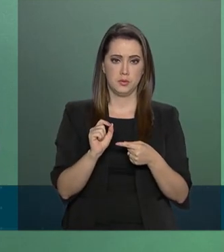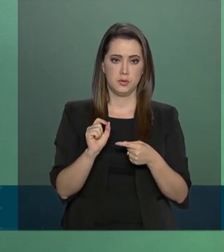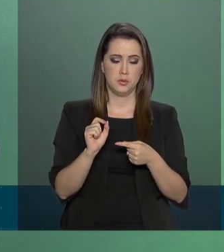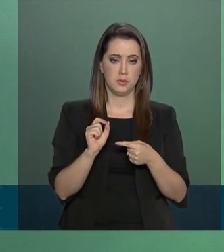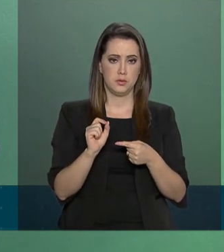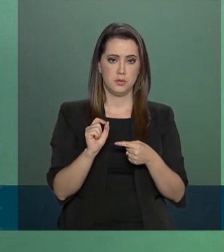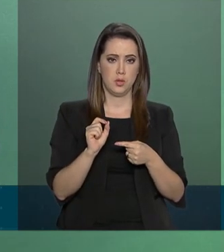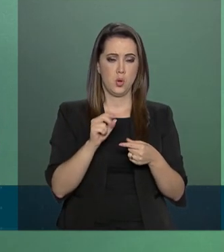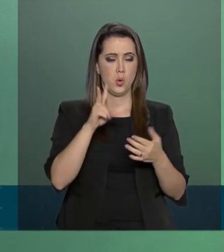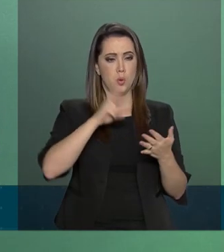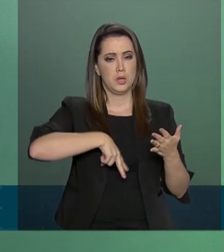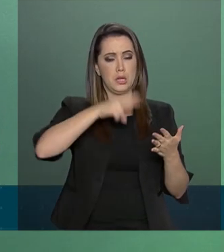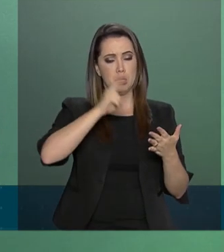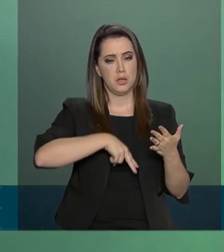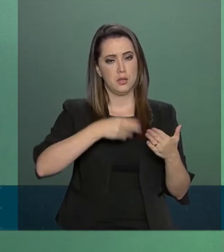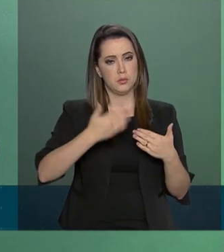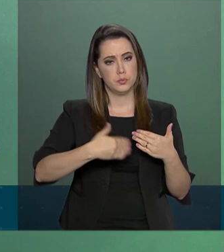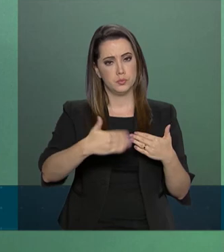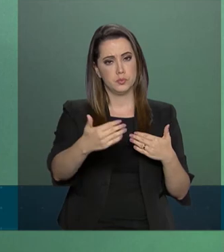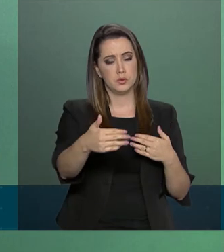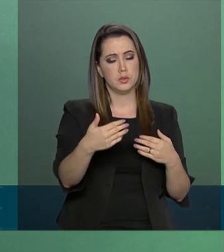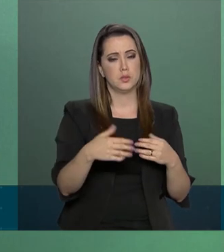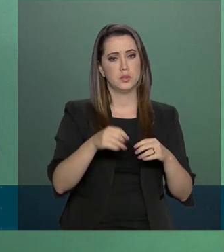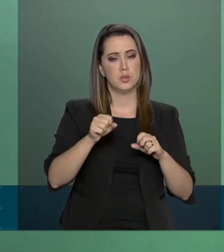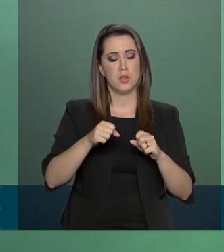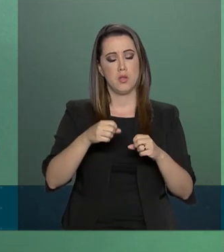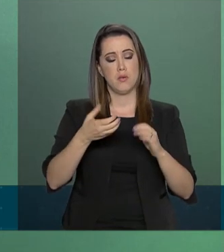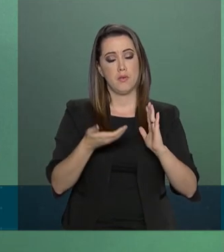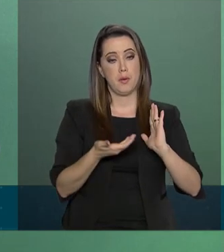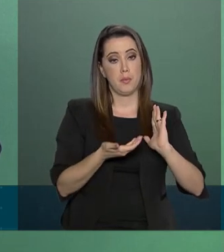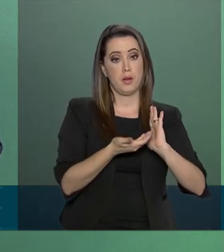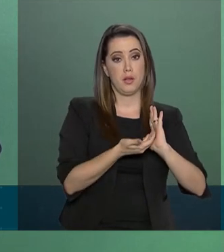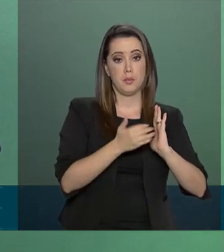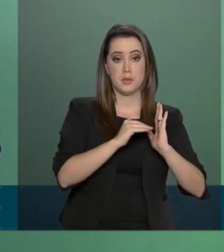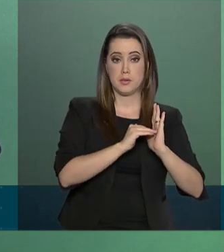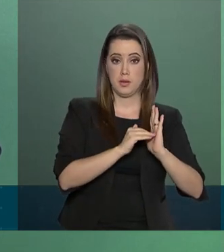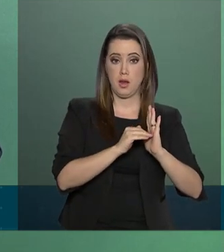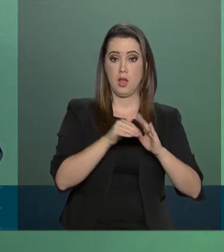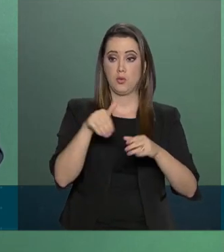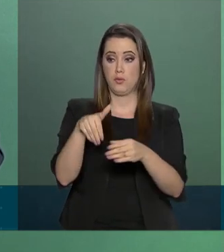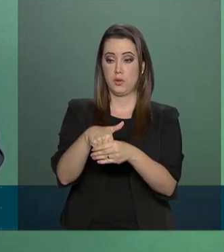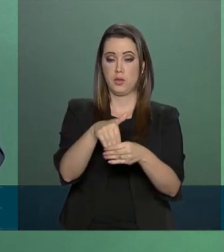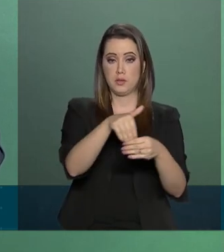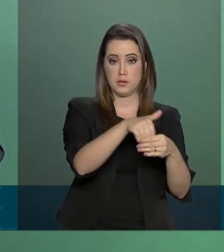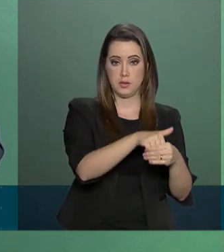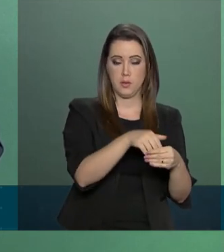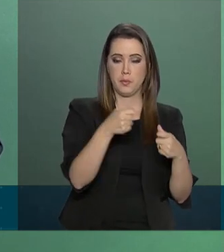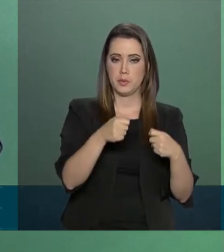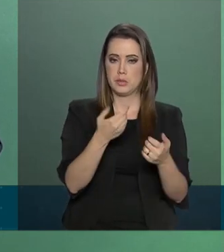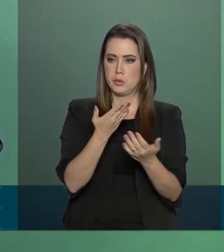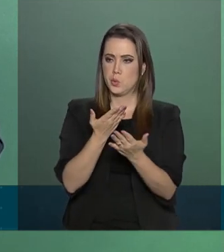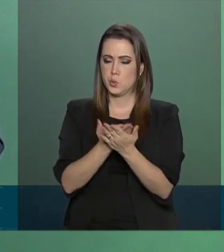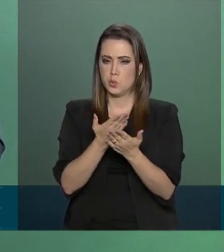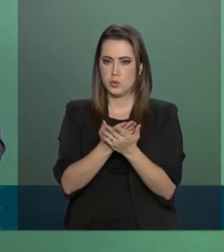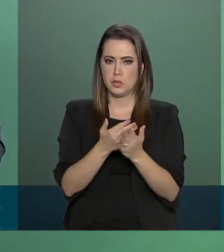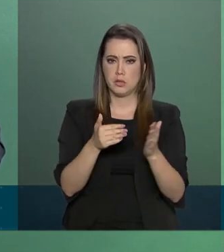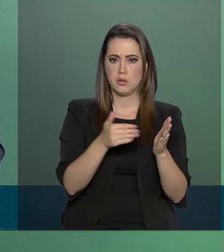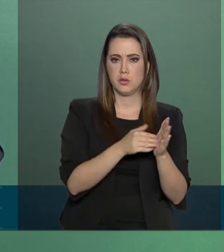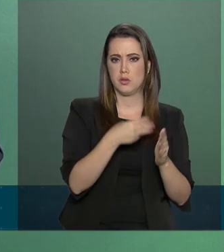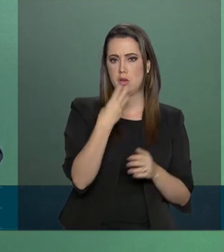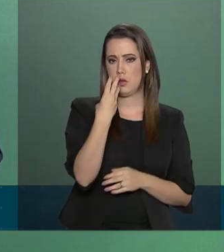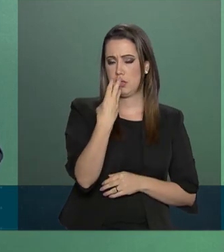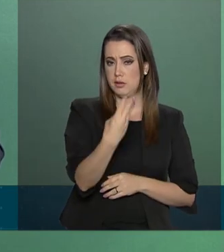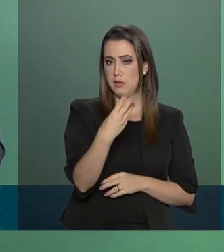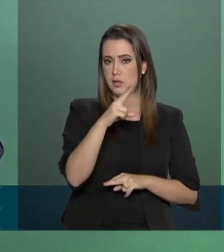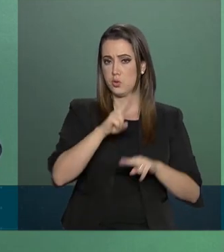texto segue para os plenários da Câmara e do Senado e precisa ser analisado até o dia 3